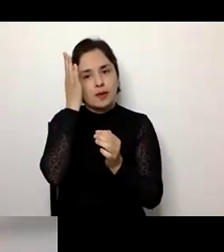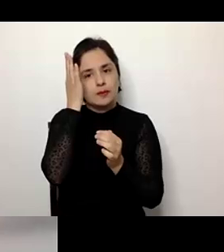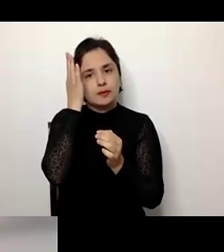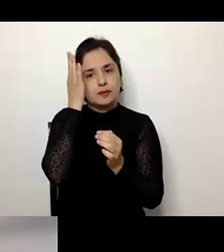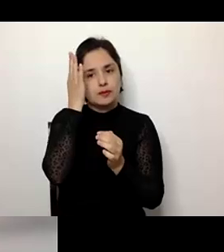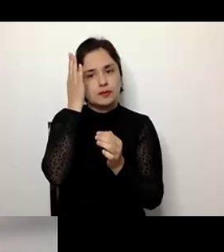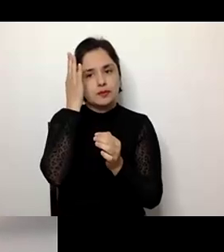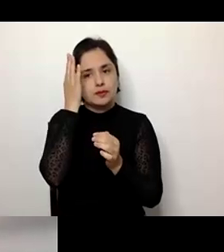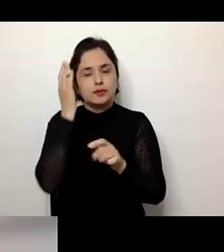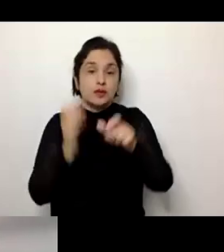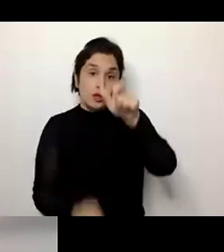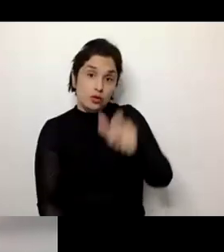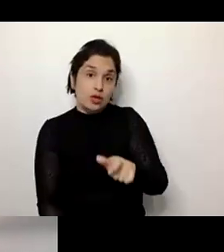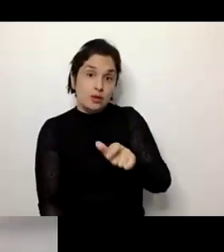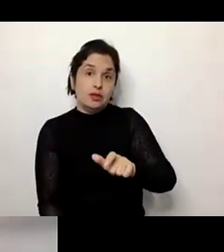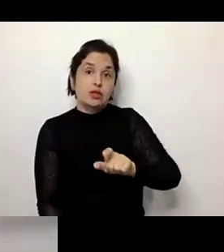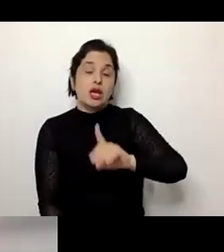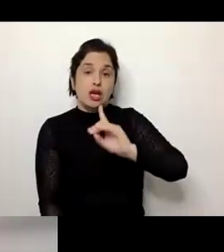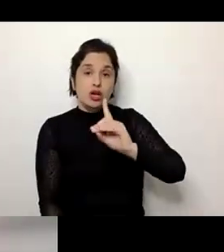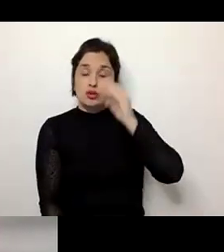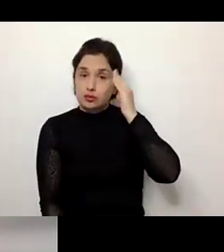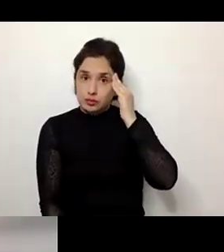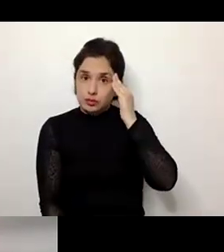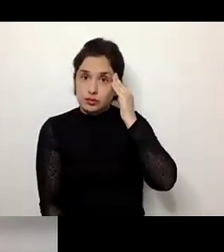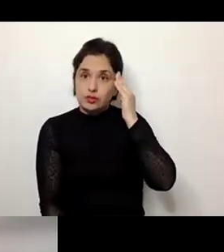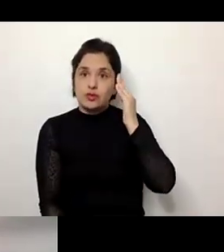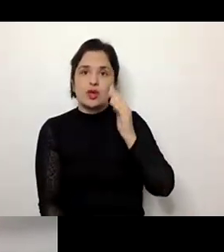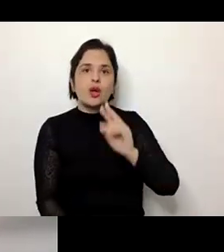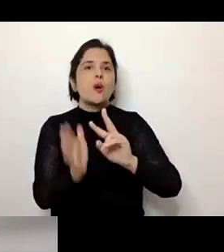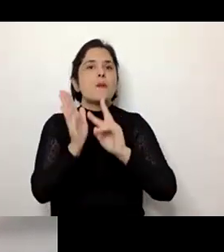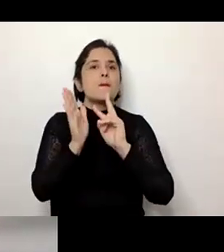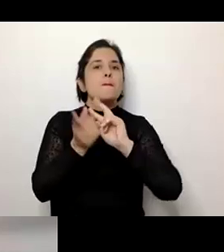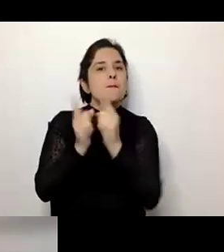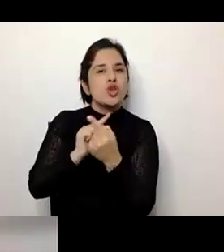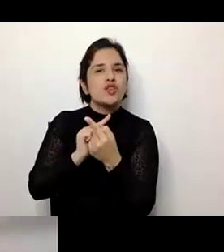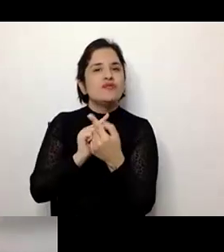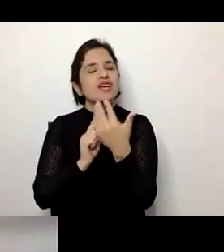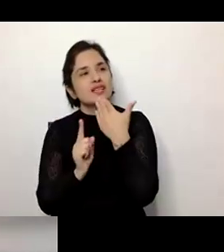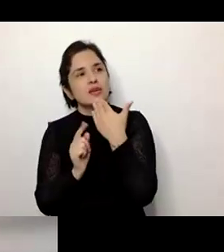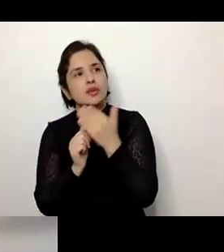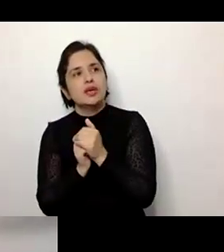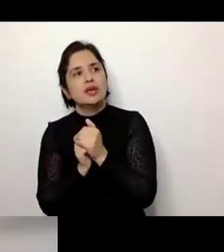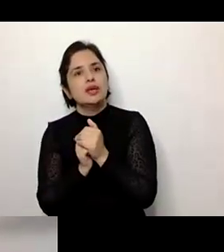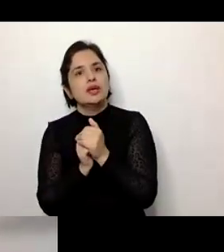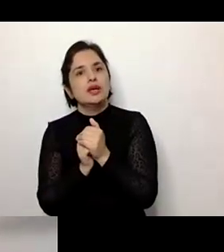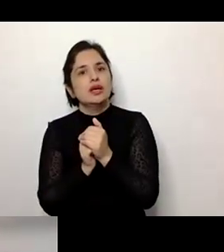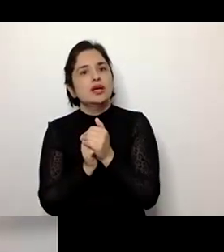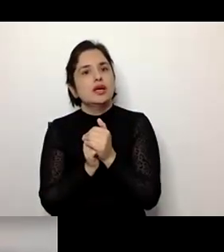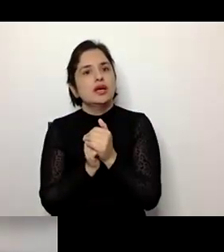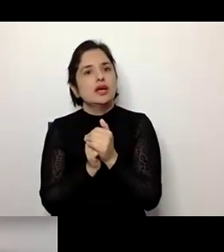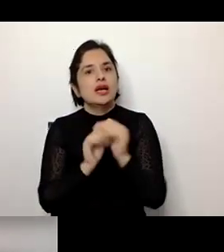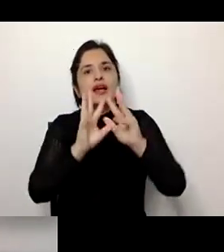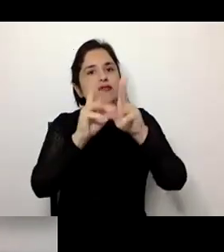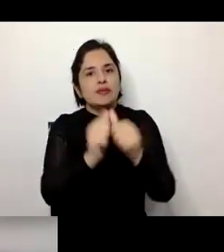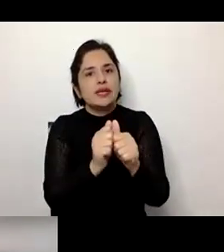uma pessoa com algum tipo de dificuldade ou dificuldade modifica também de alguma forma a própria dinâmica familiar,